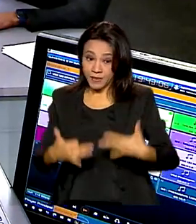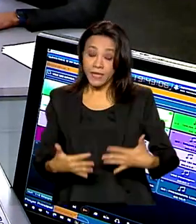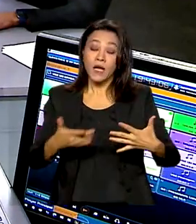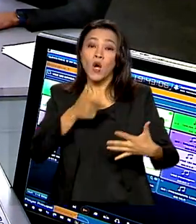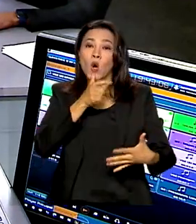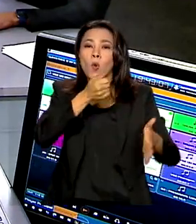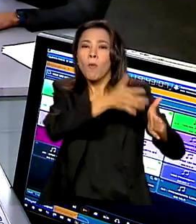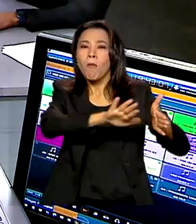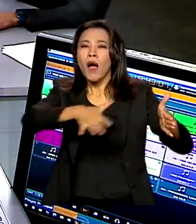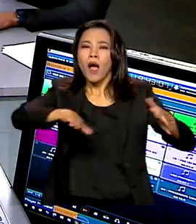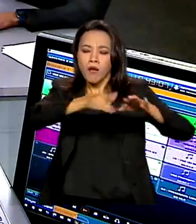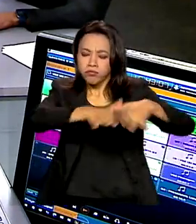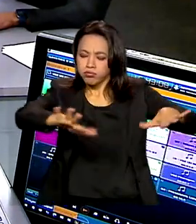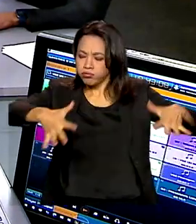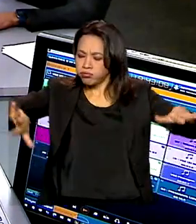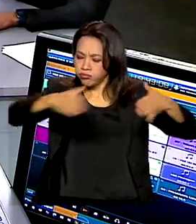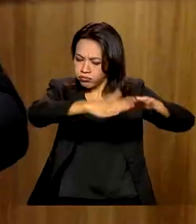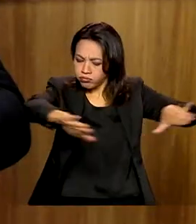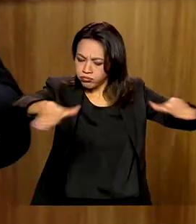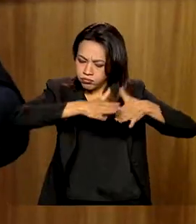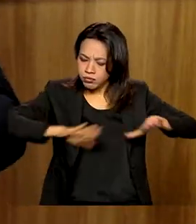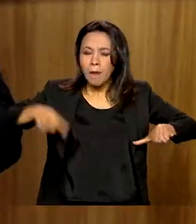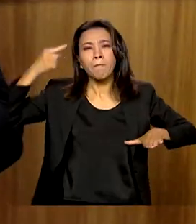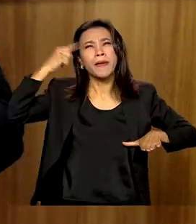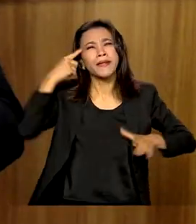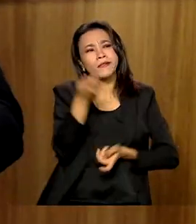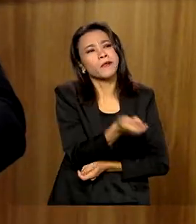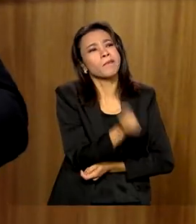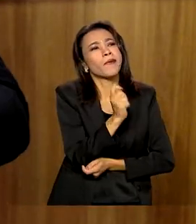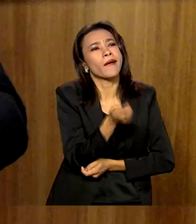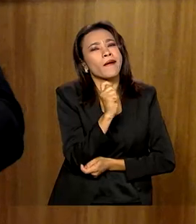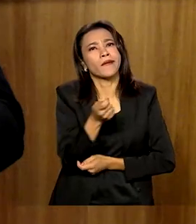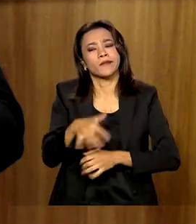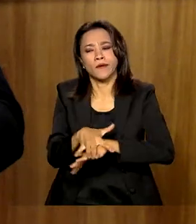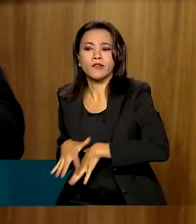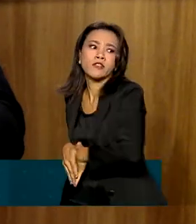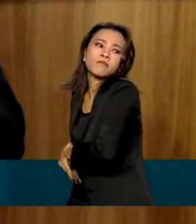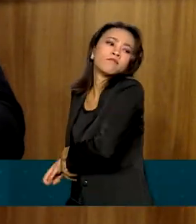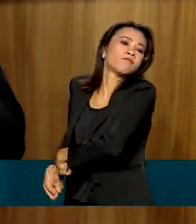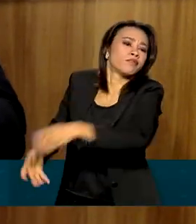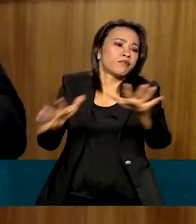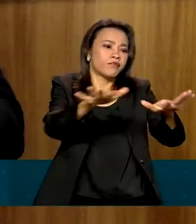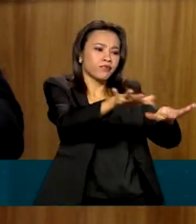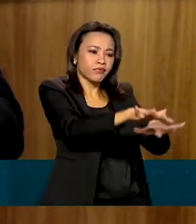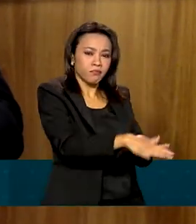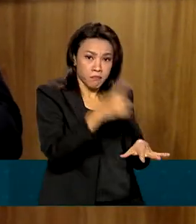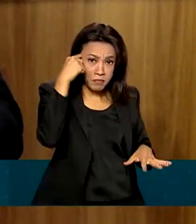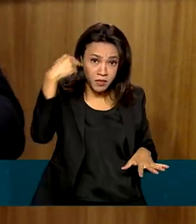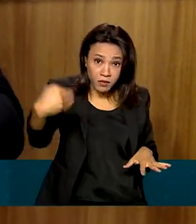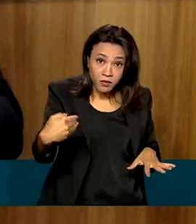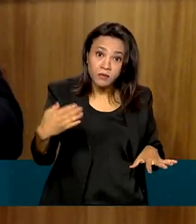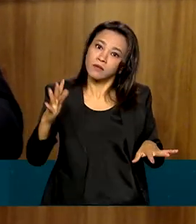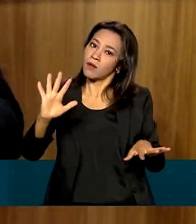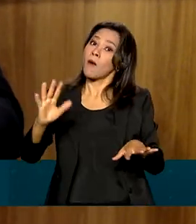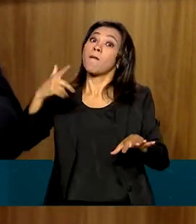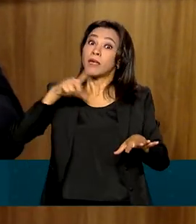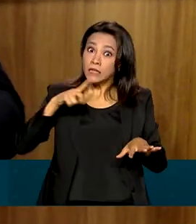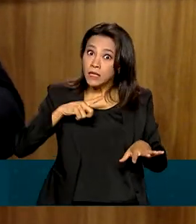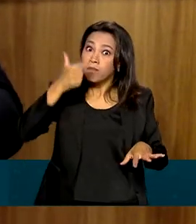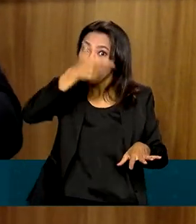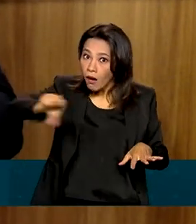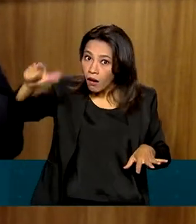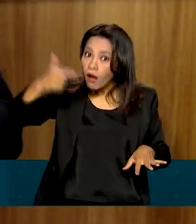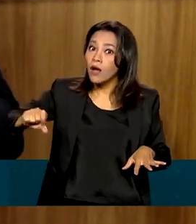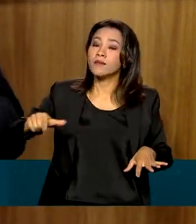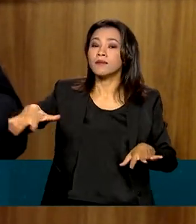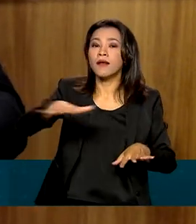oceano, a gente pensa só na pesca. Mas a gente tem outros impactos que podem significar muito, por exemplo, na área de mineração, na